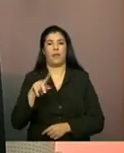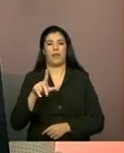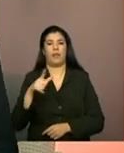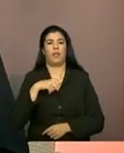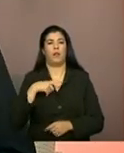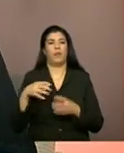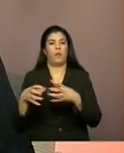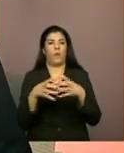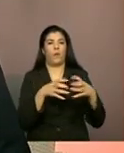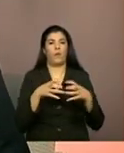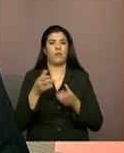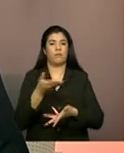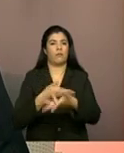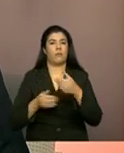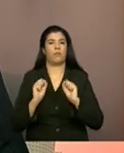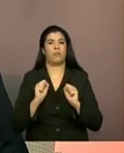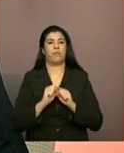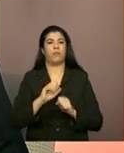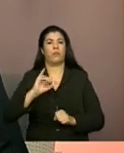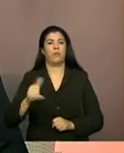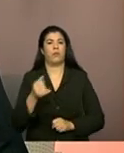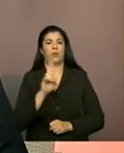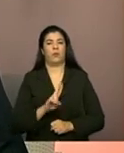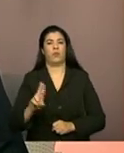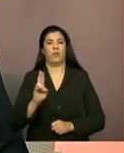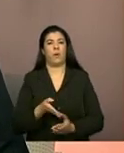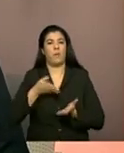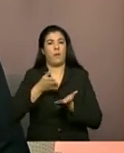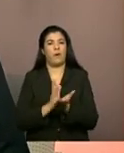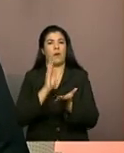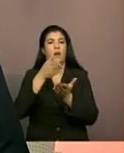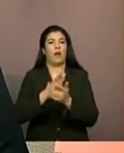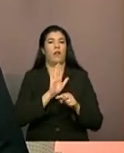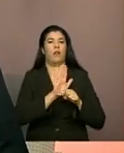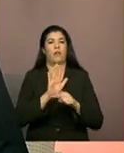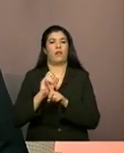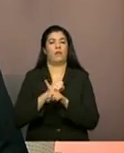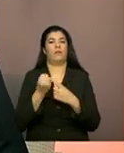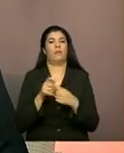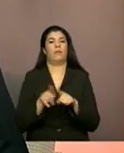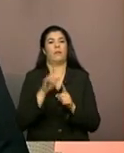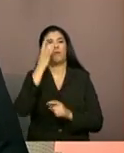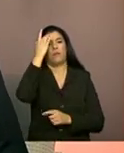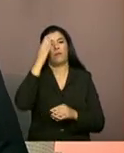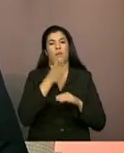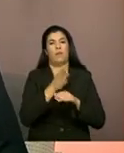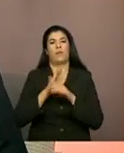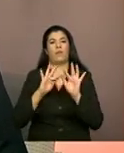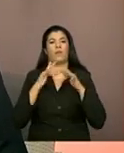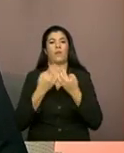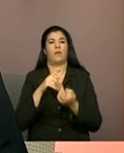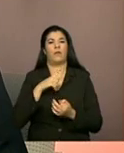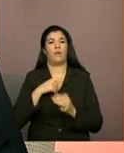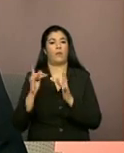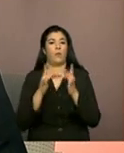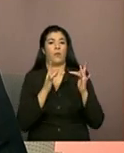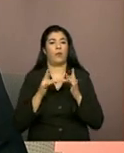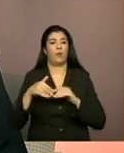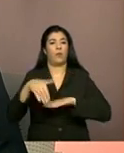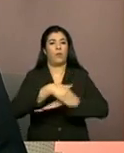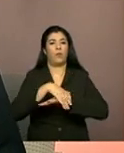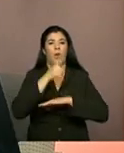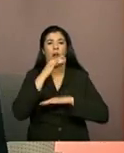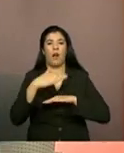volantes podem utilizar as lanchas da assistência social para facilitar o acesso às famílias que vivem em áreas ribeirinhas ou